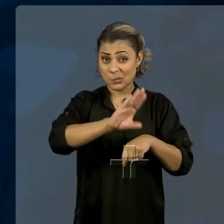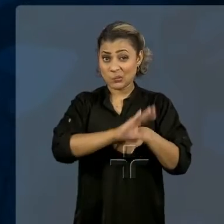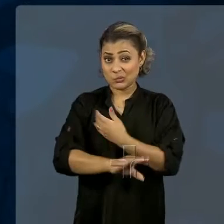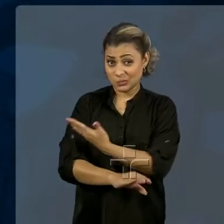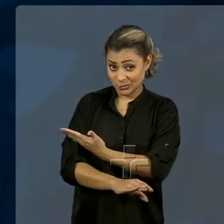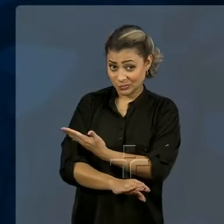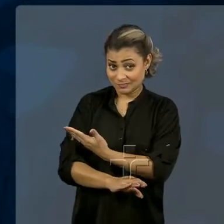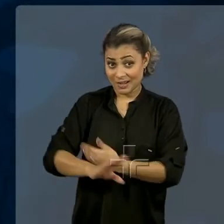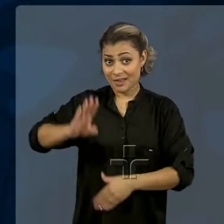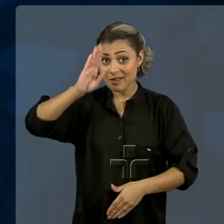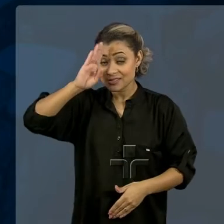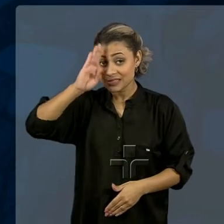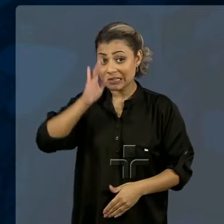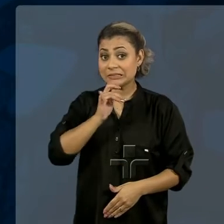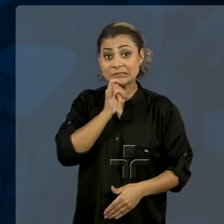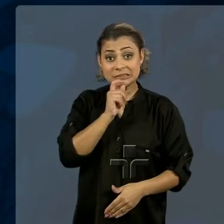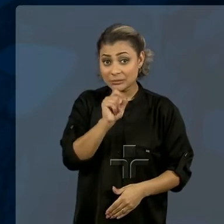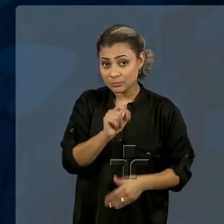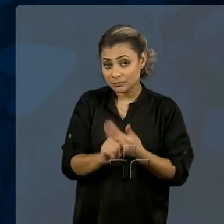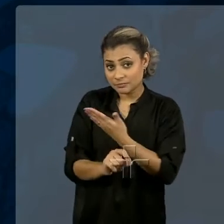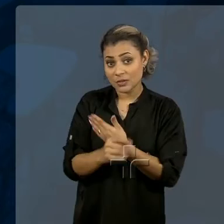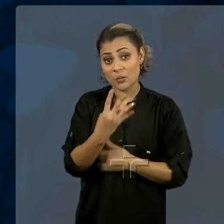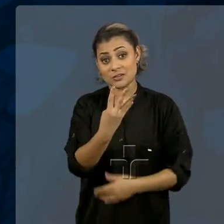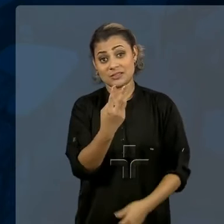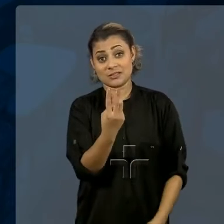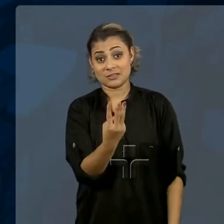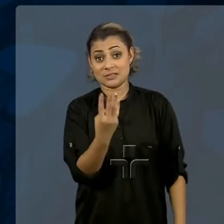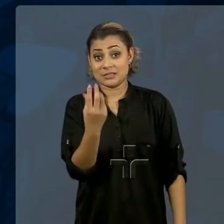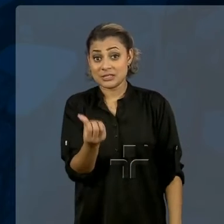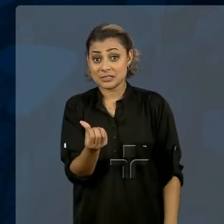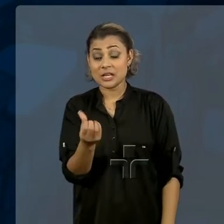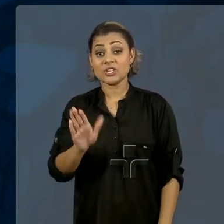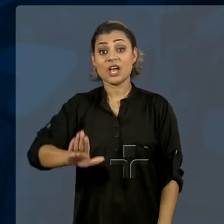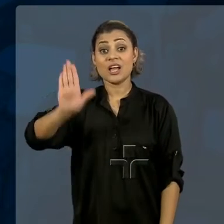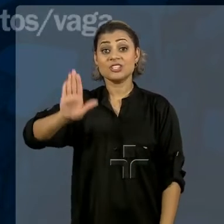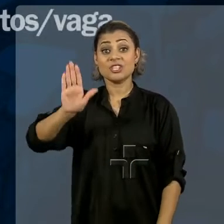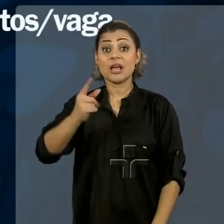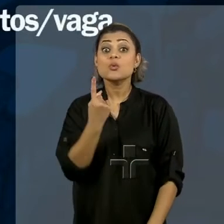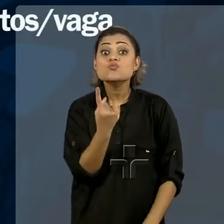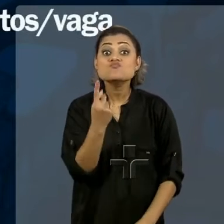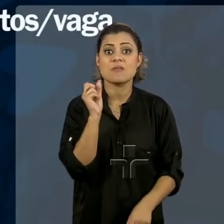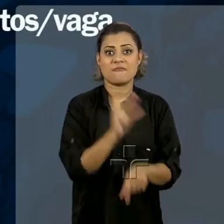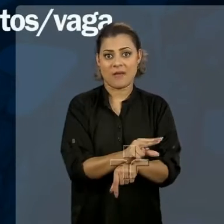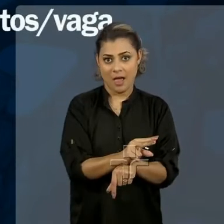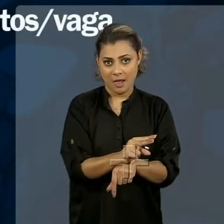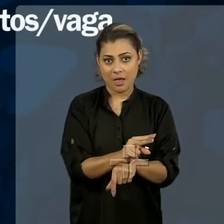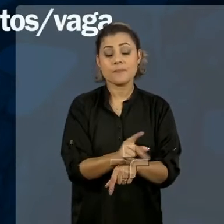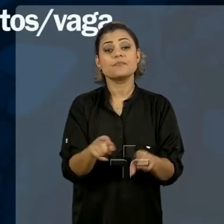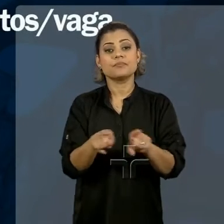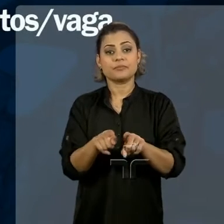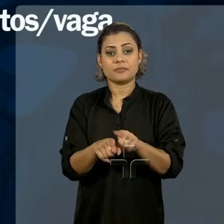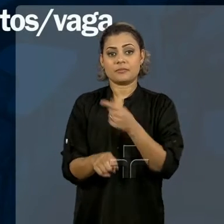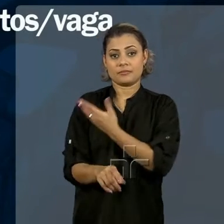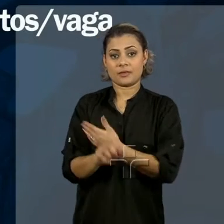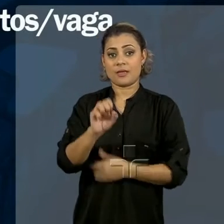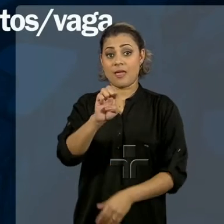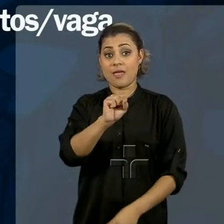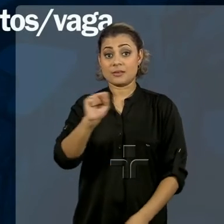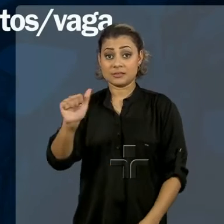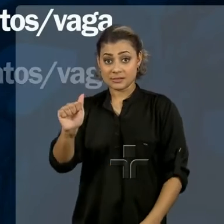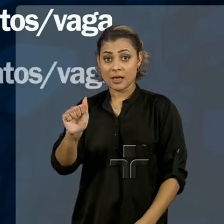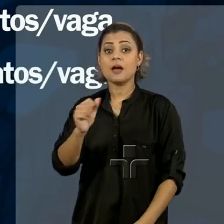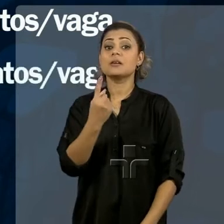complementar do Exército, por exemplo, foram 436 candidatos por vaga. Na escola de sargentos do Exército, foram